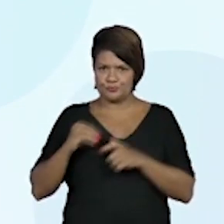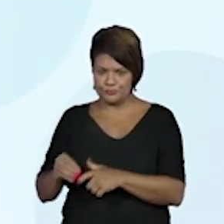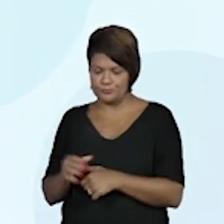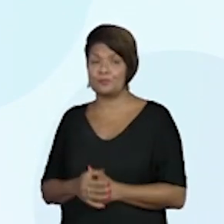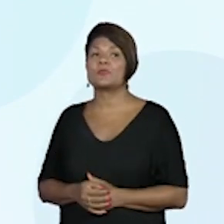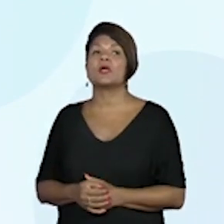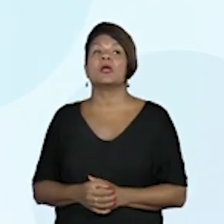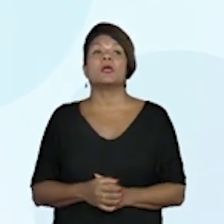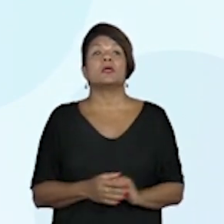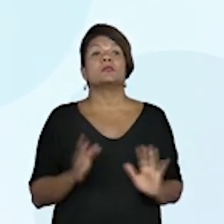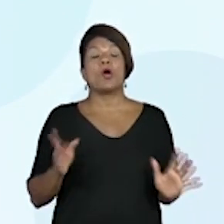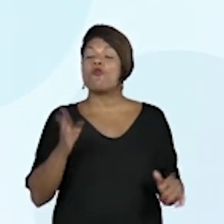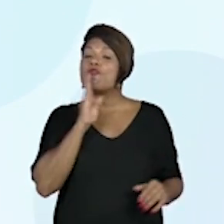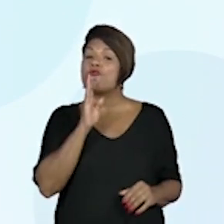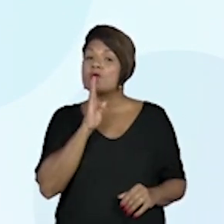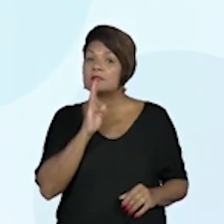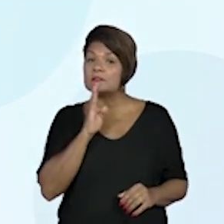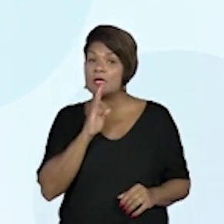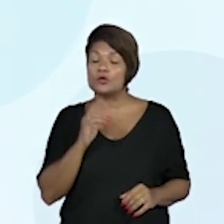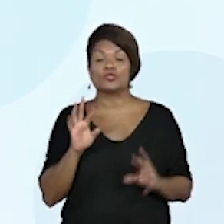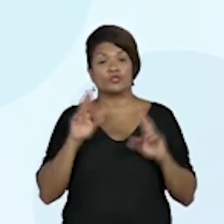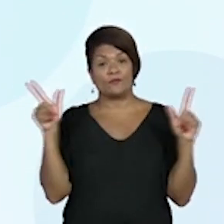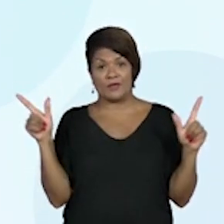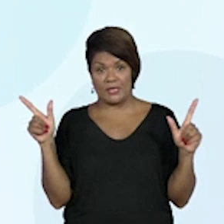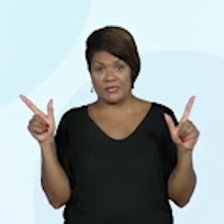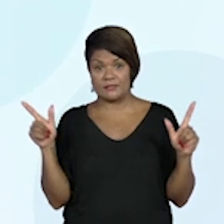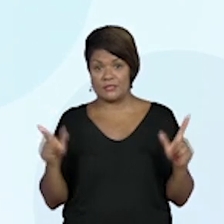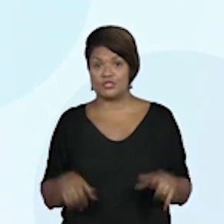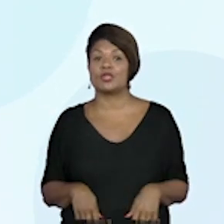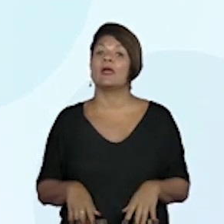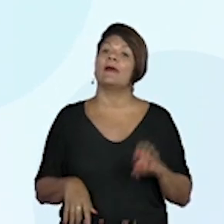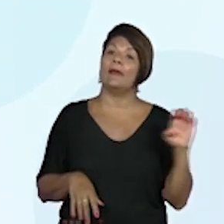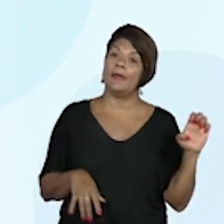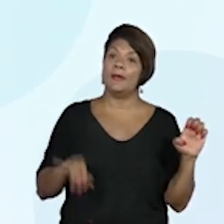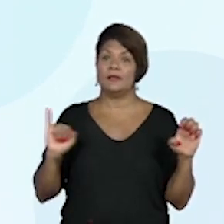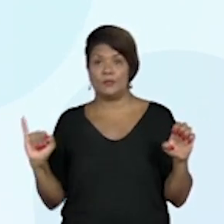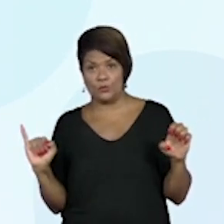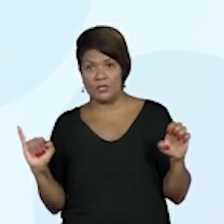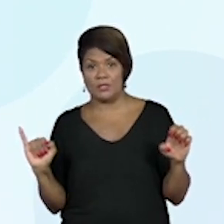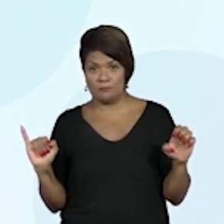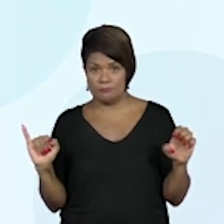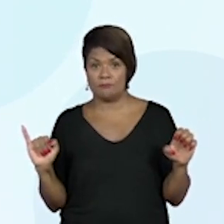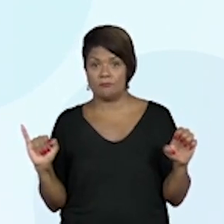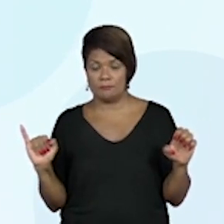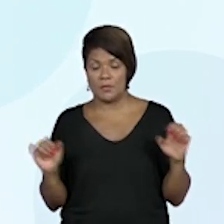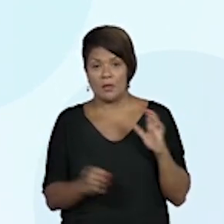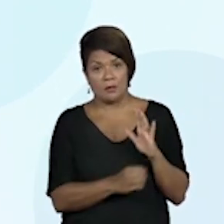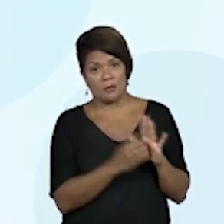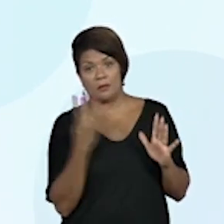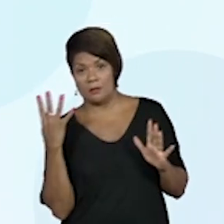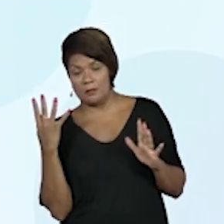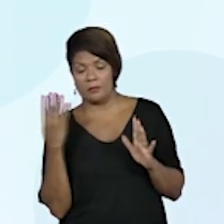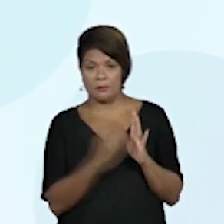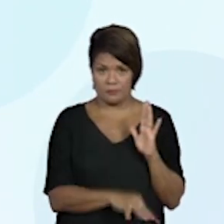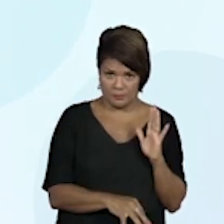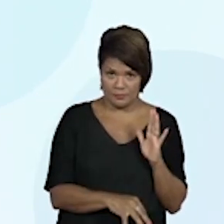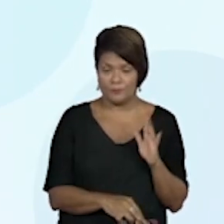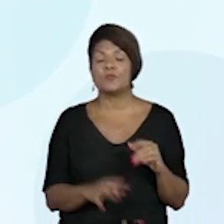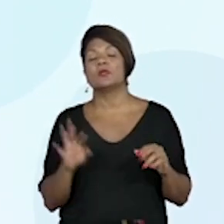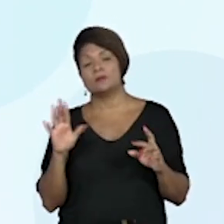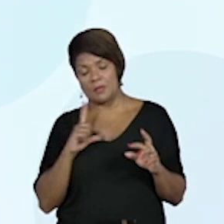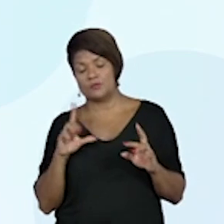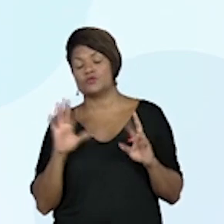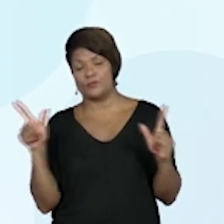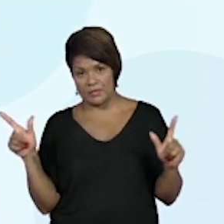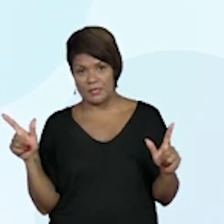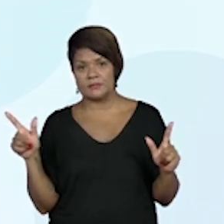Conhecer a diferença de emigração e imigração. O E e o I traz uma diferença completamente diferente.